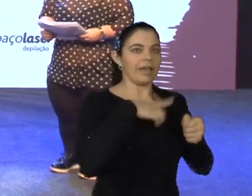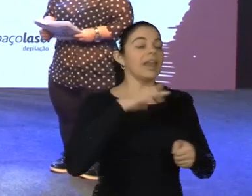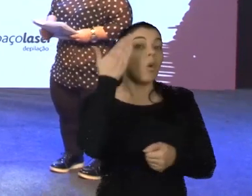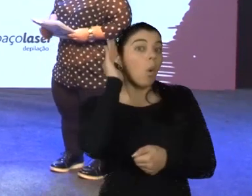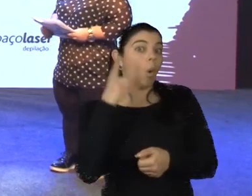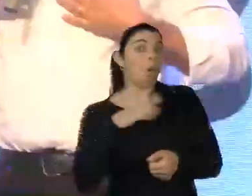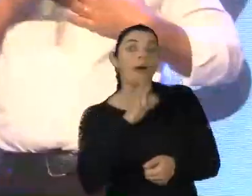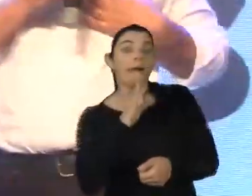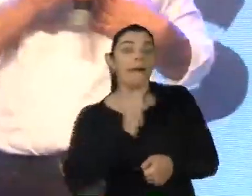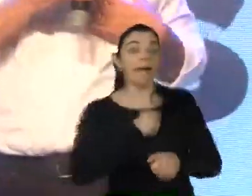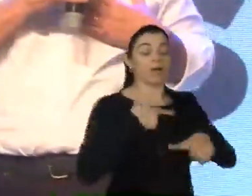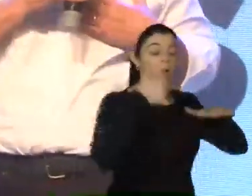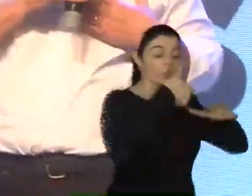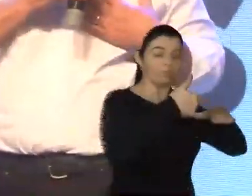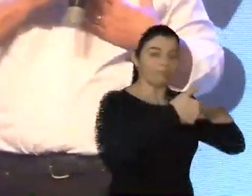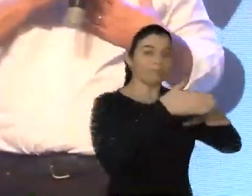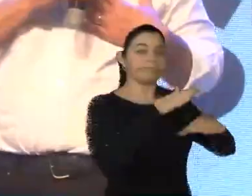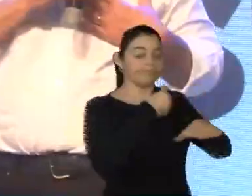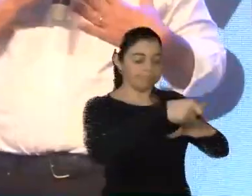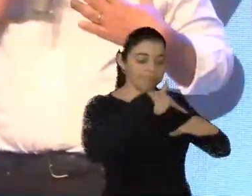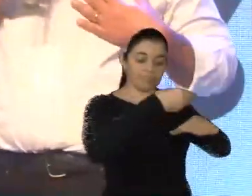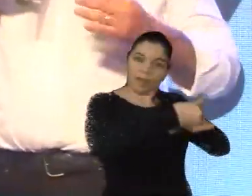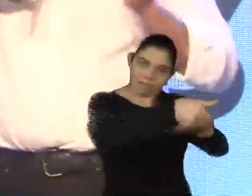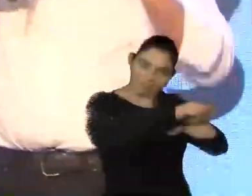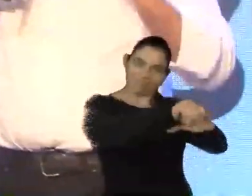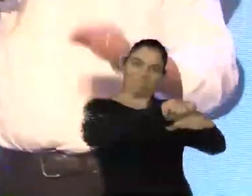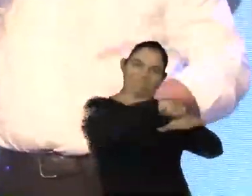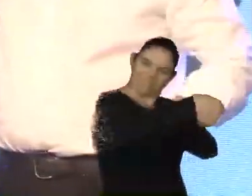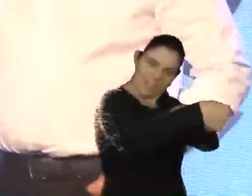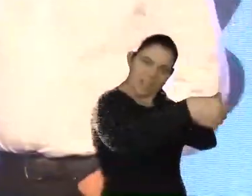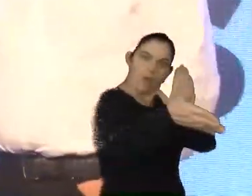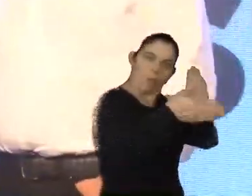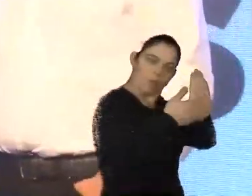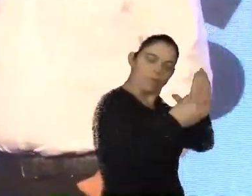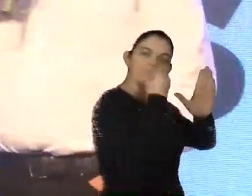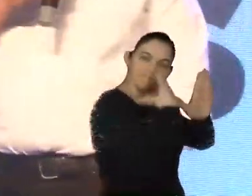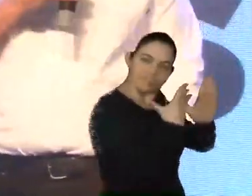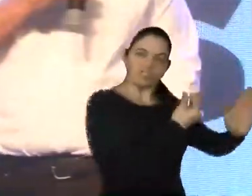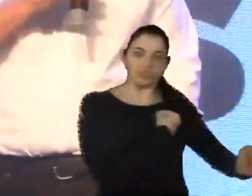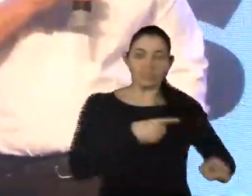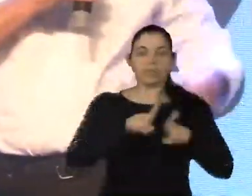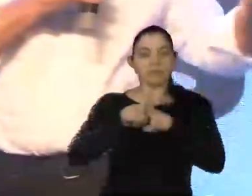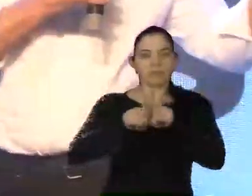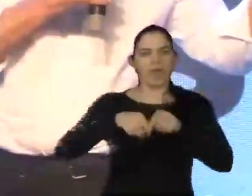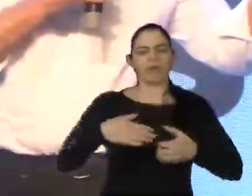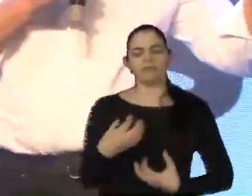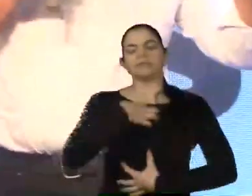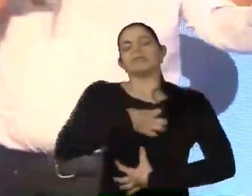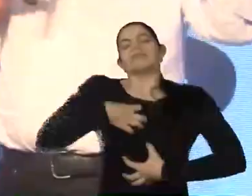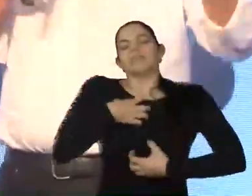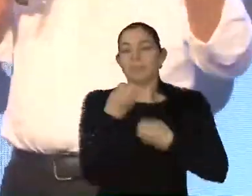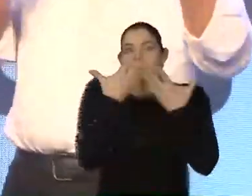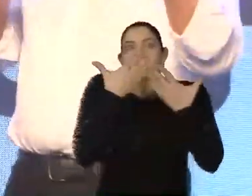laser, que cuida das pessoas e tem por propósito de vida, bem-estar para todos, trazendo liberdade,